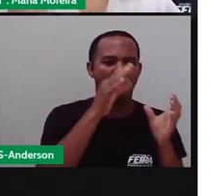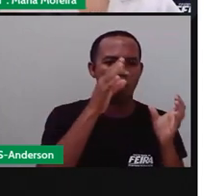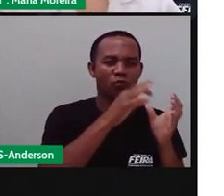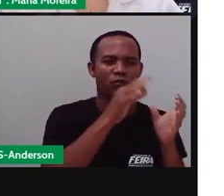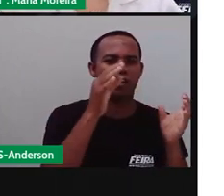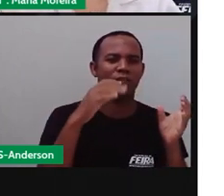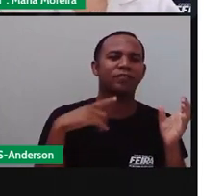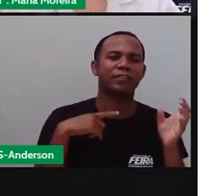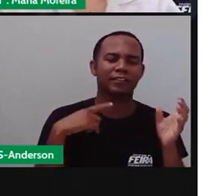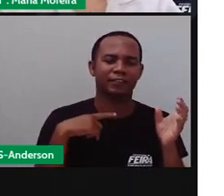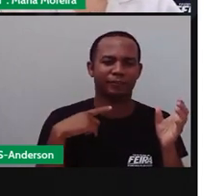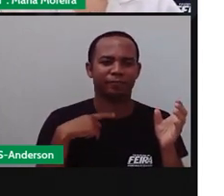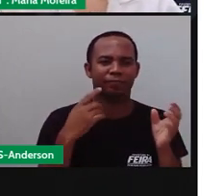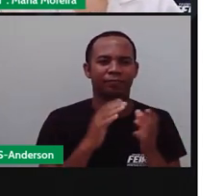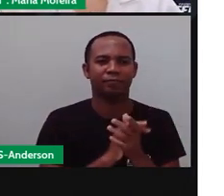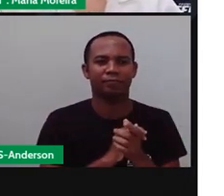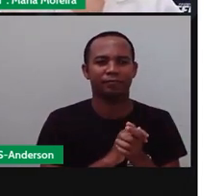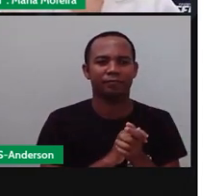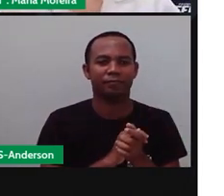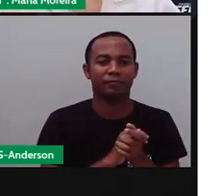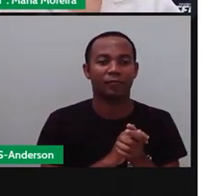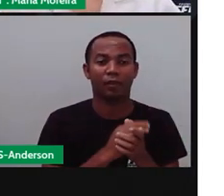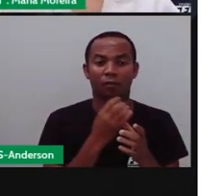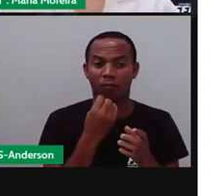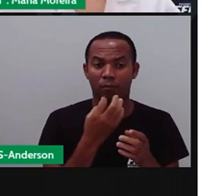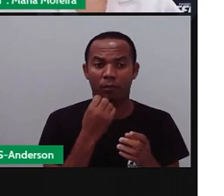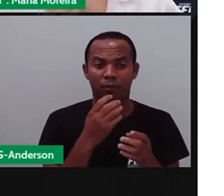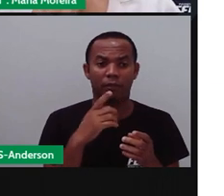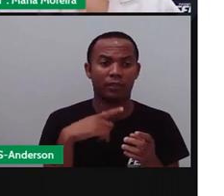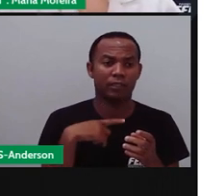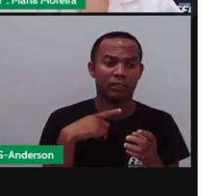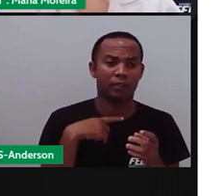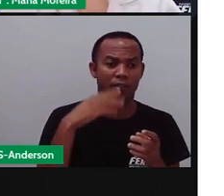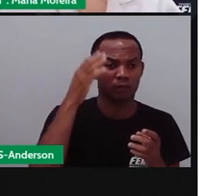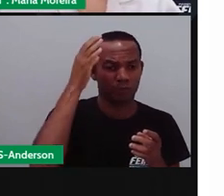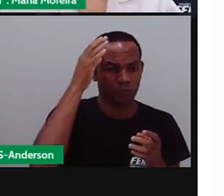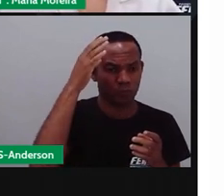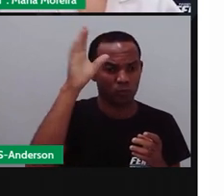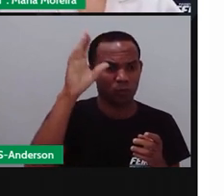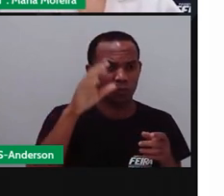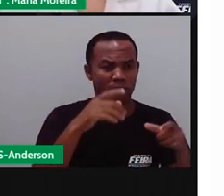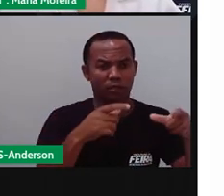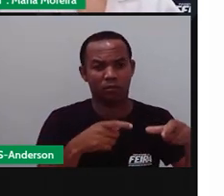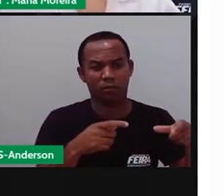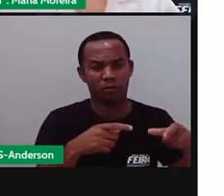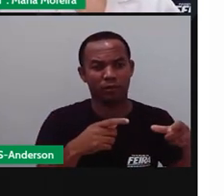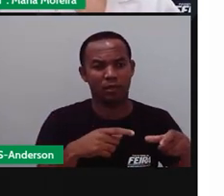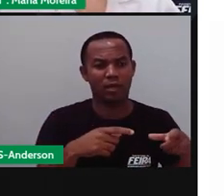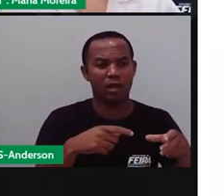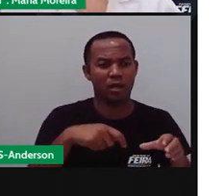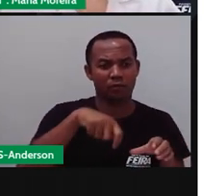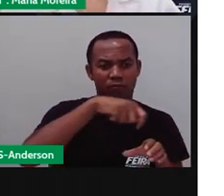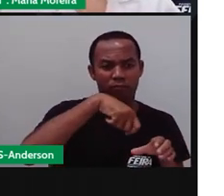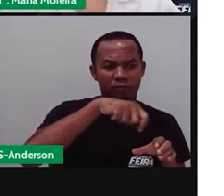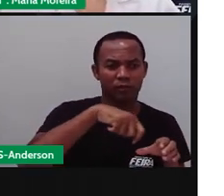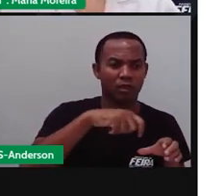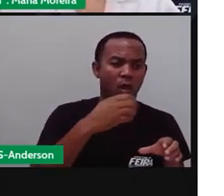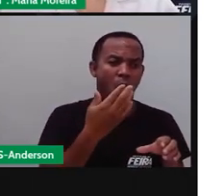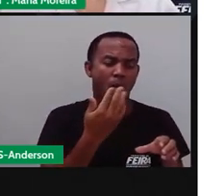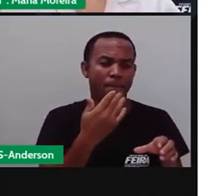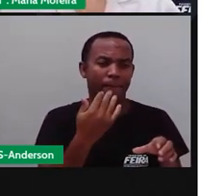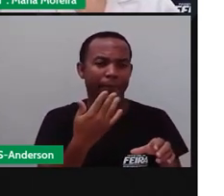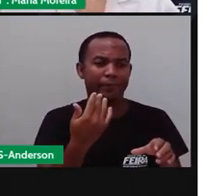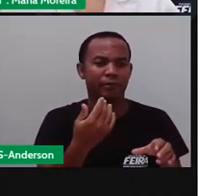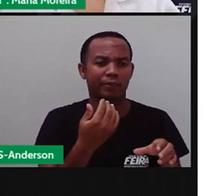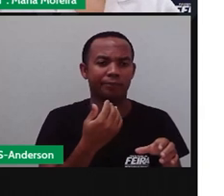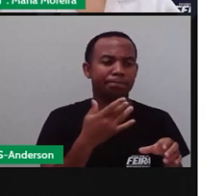jeito, na sua intensidade, né? E nelas tem o quê? A cultura do lugar, né? A gastronomia, que é o quê? A comida, que